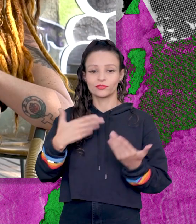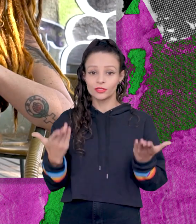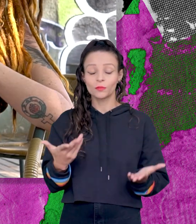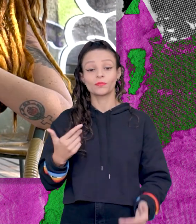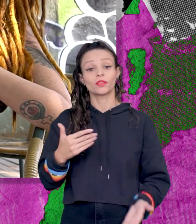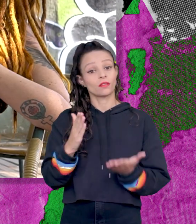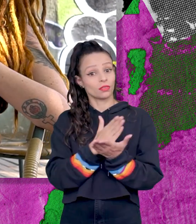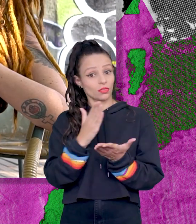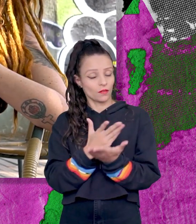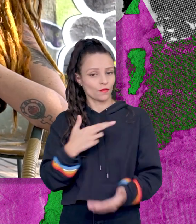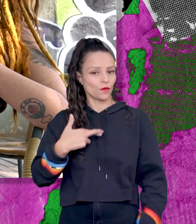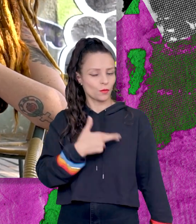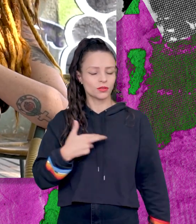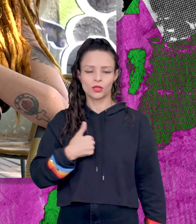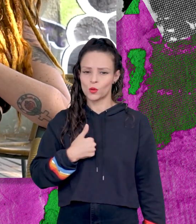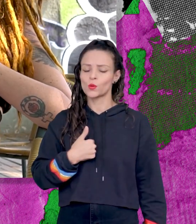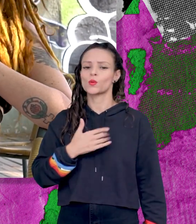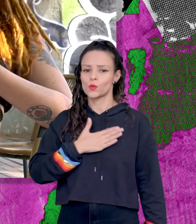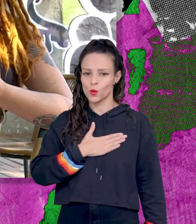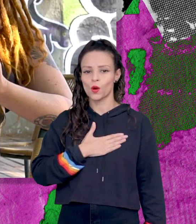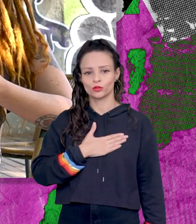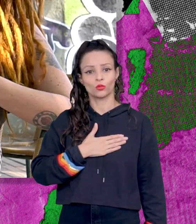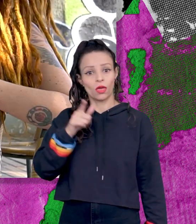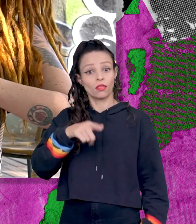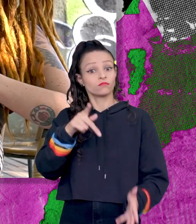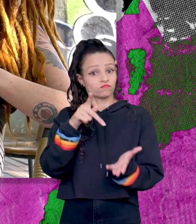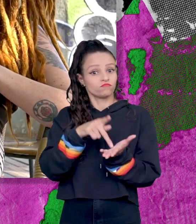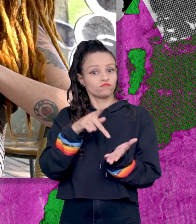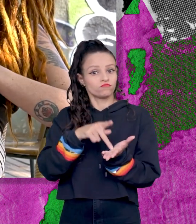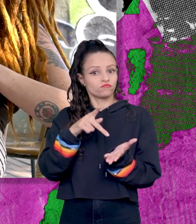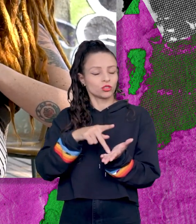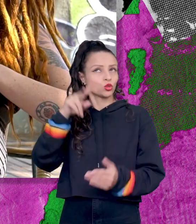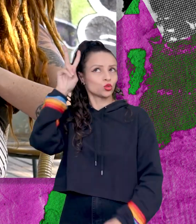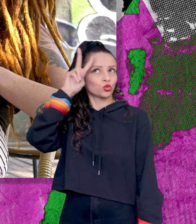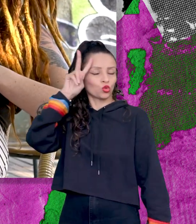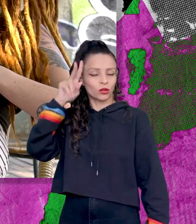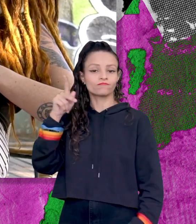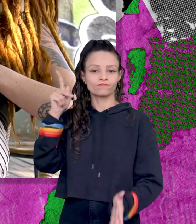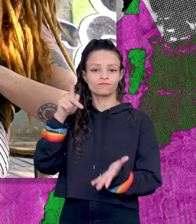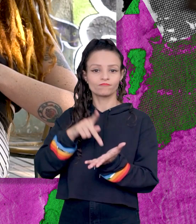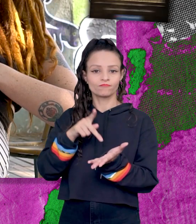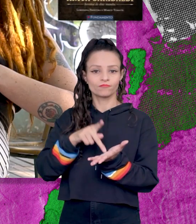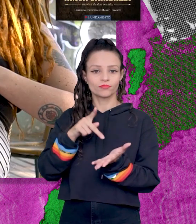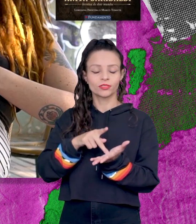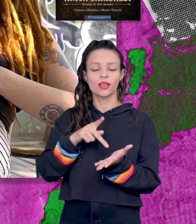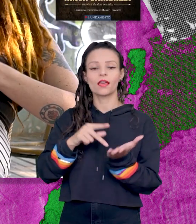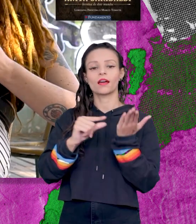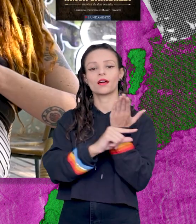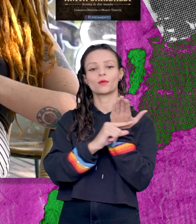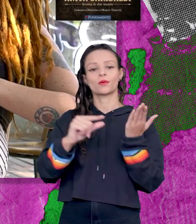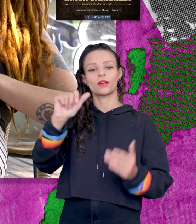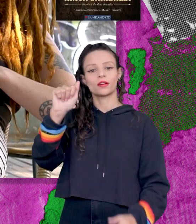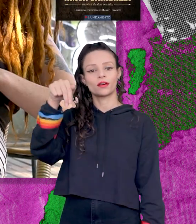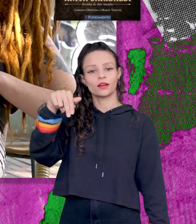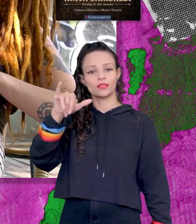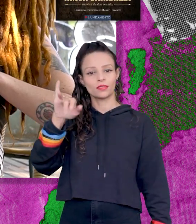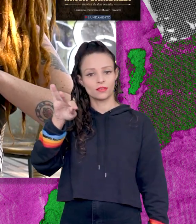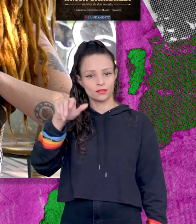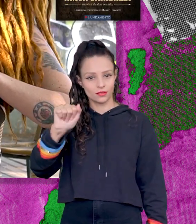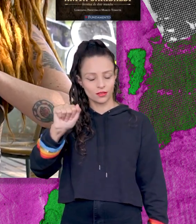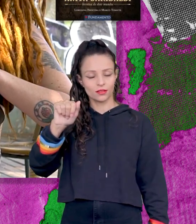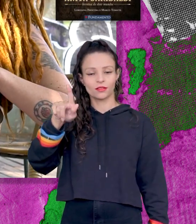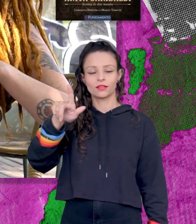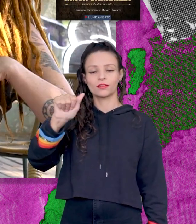Então um romance que eu curto pra caramba, que é verdadeiro, né, baseado numa história real, é Anitta Garibaldi, uma heroína entre dois